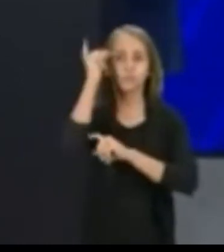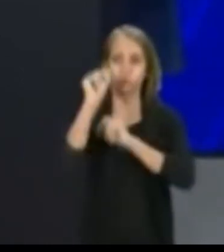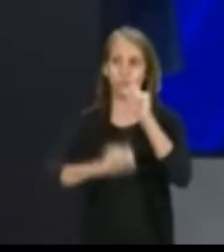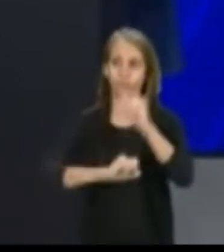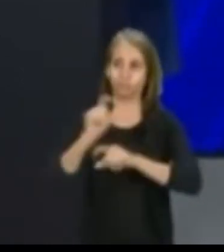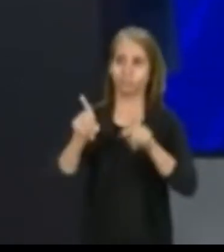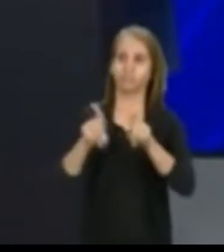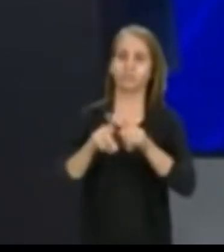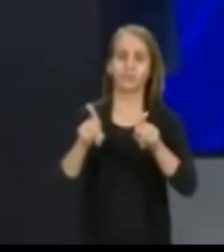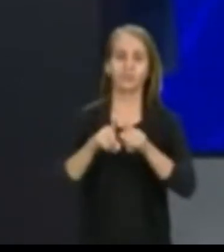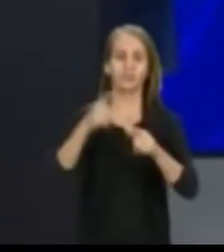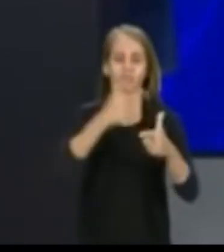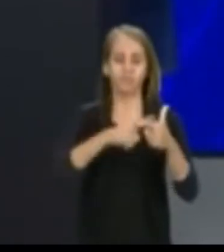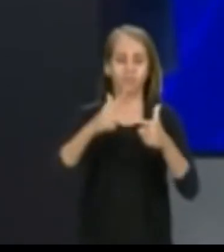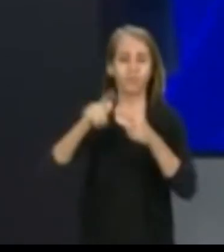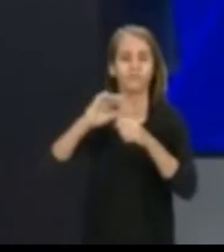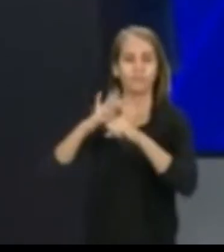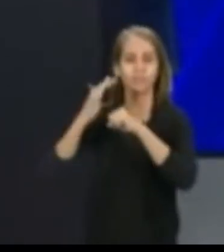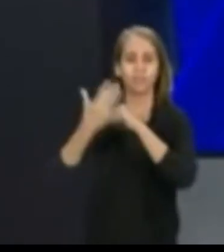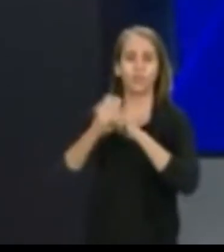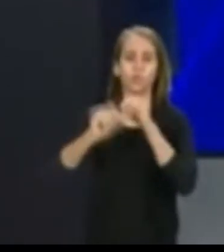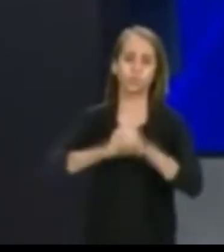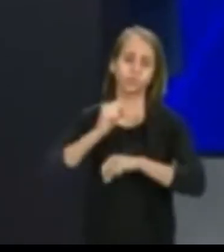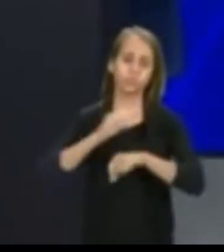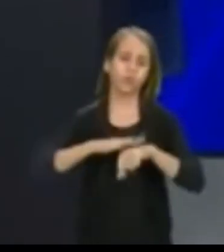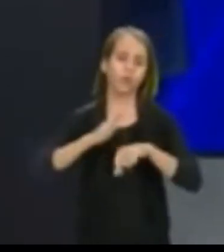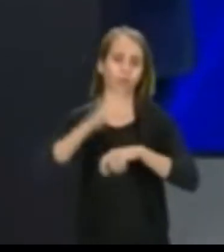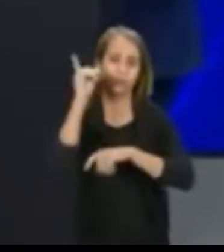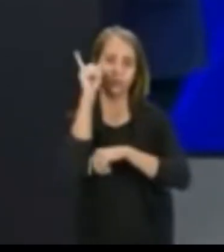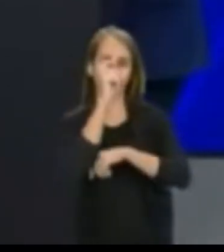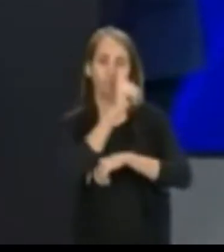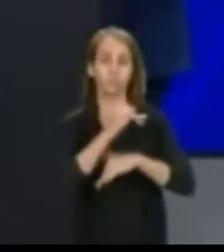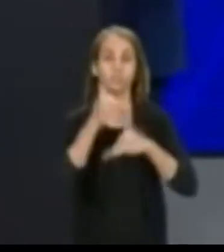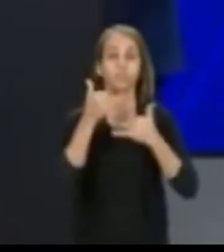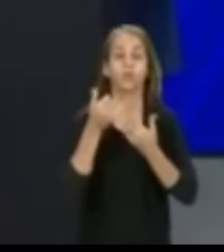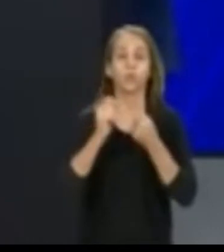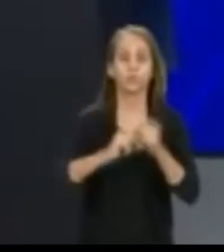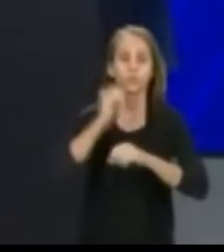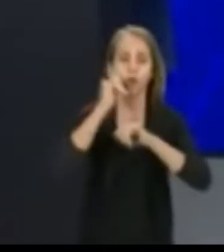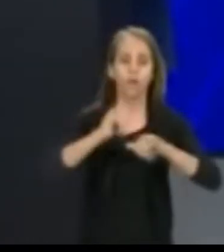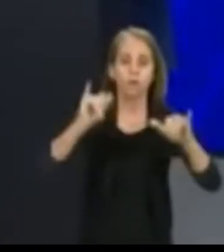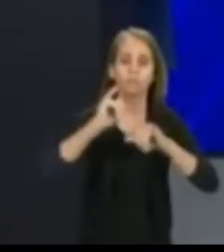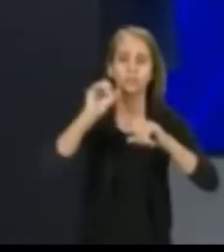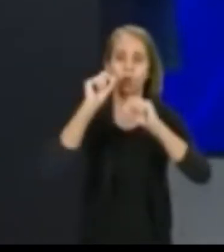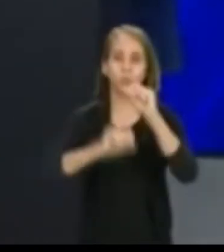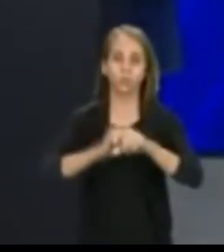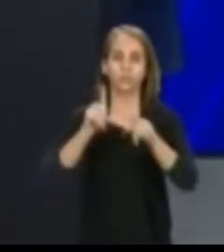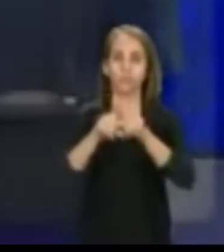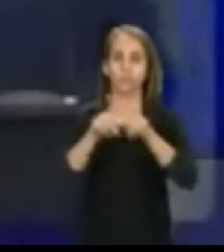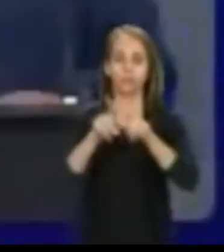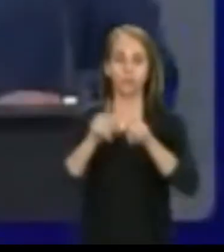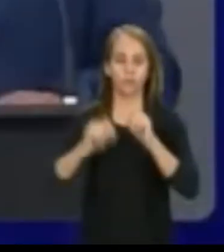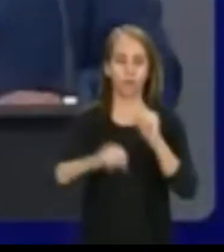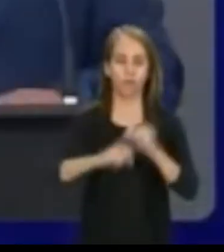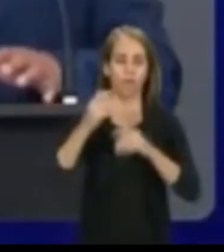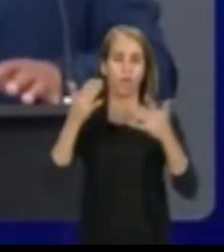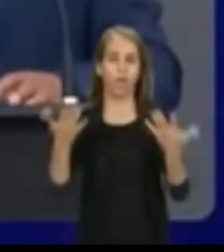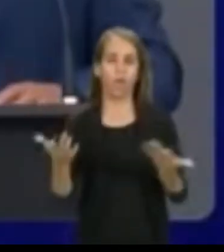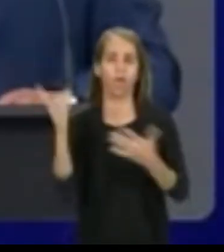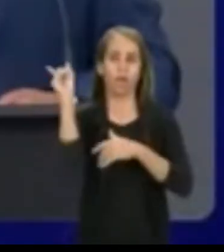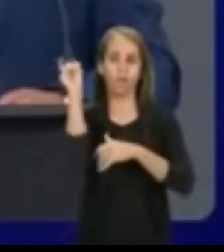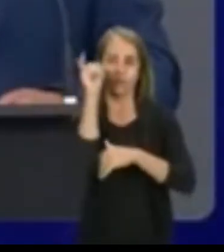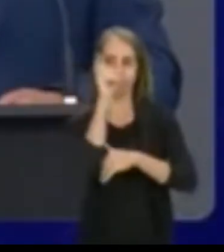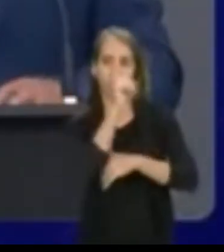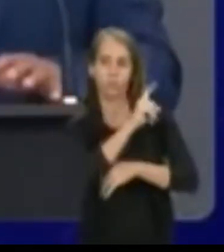da pandemia por uma situação muito difícil. Agora, queria dizer, Adjane, que o cenário que você pinta de muita dificuldade, ele não é